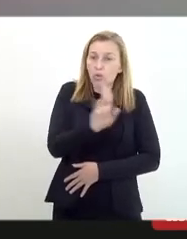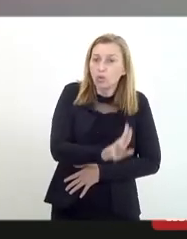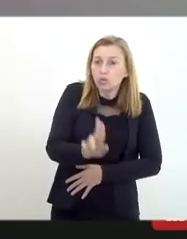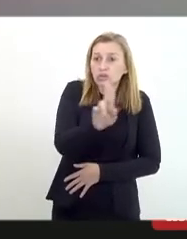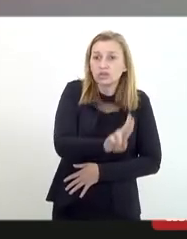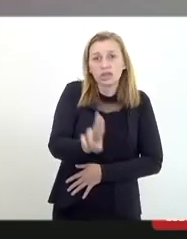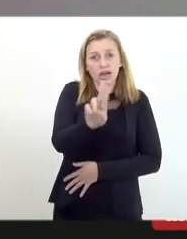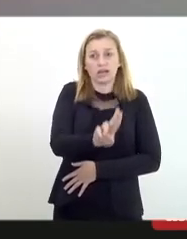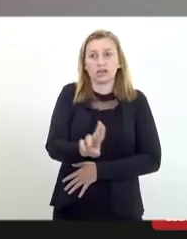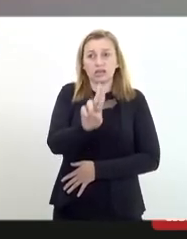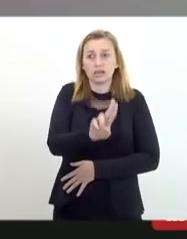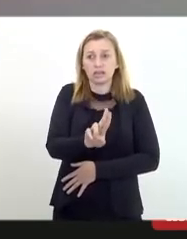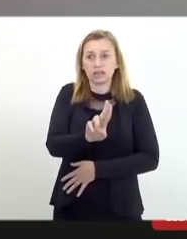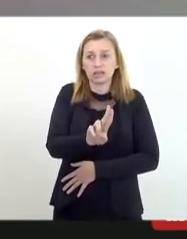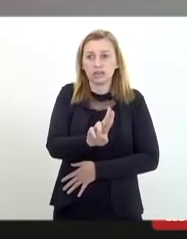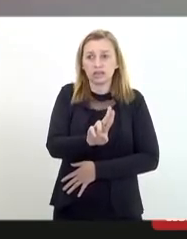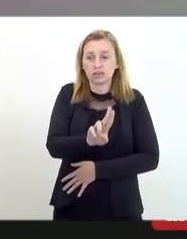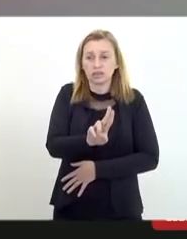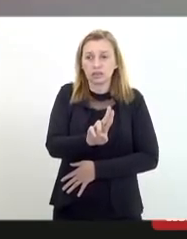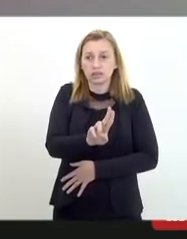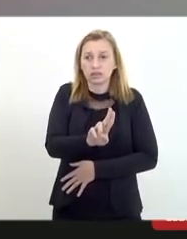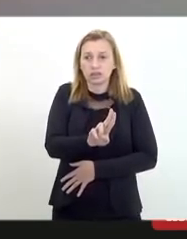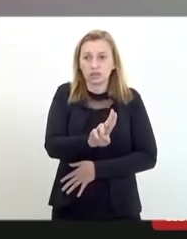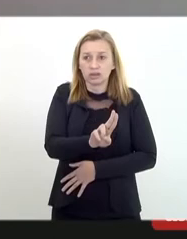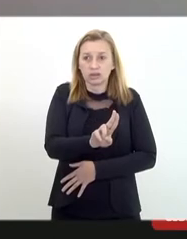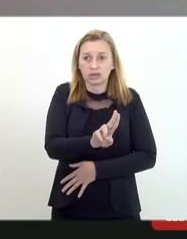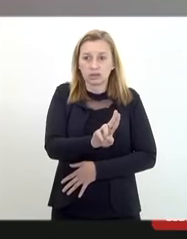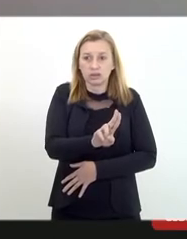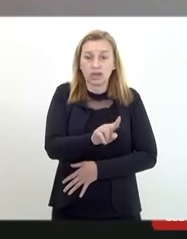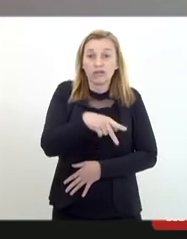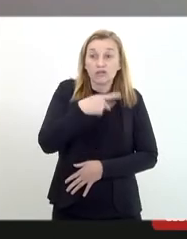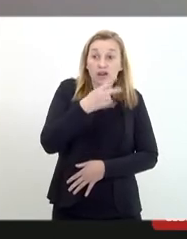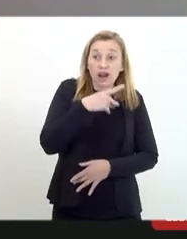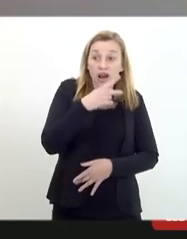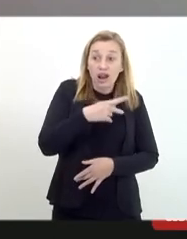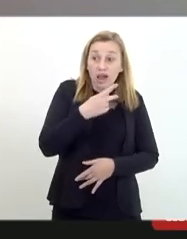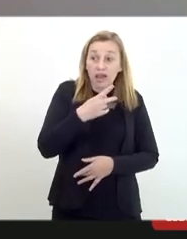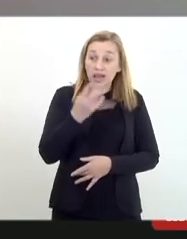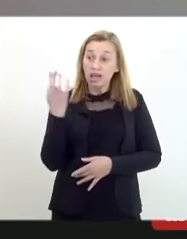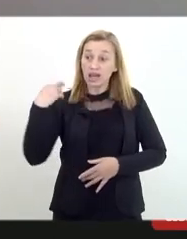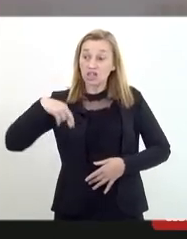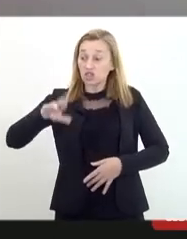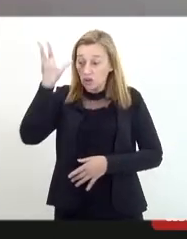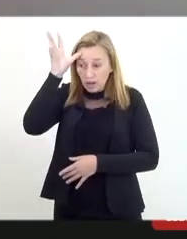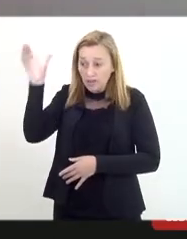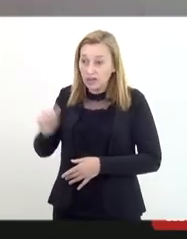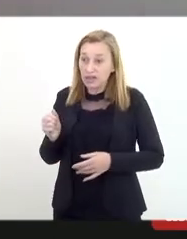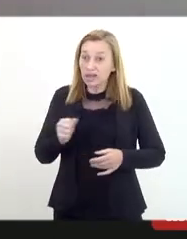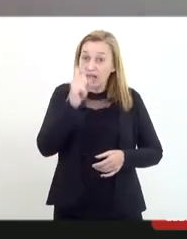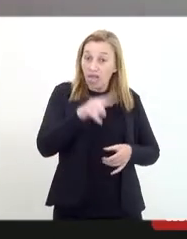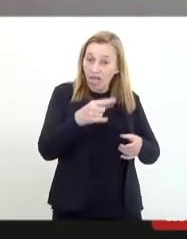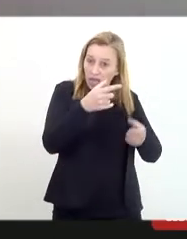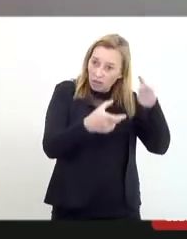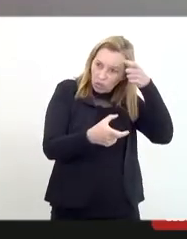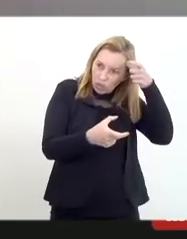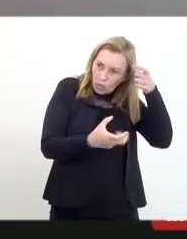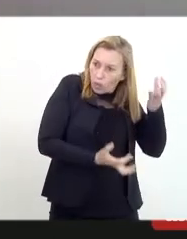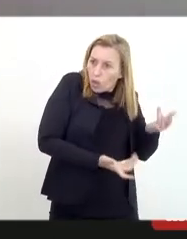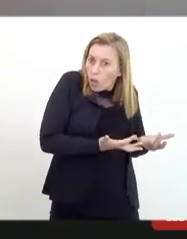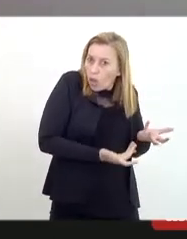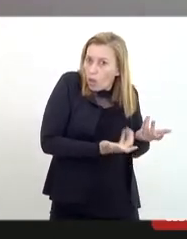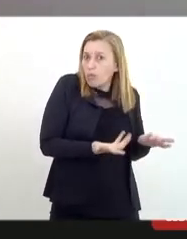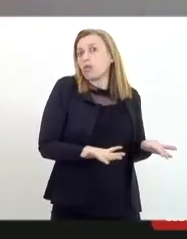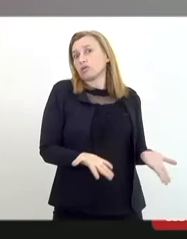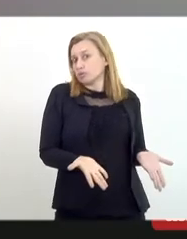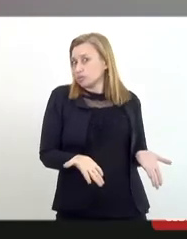a demonização de religiões africanas para se cacifar no